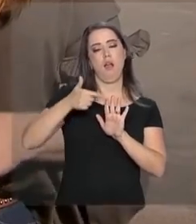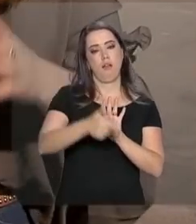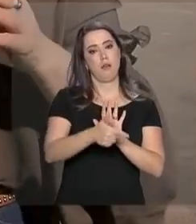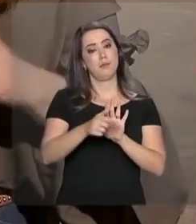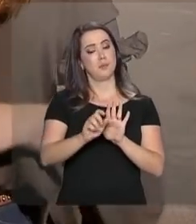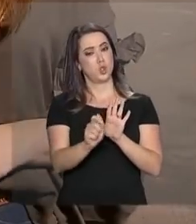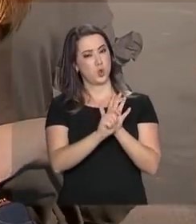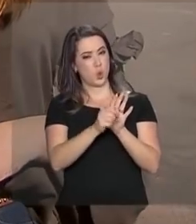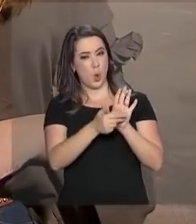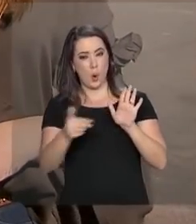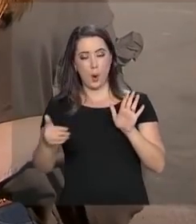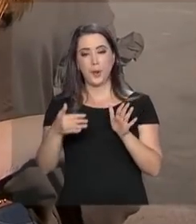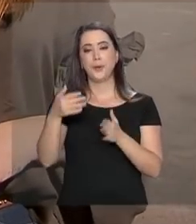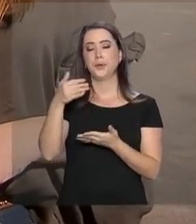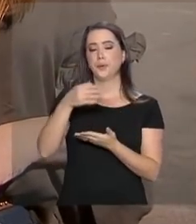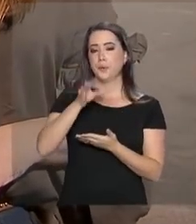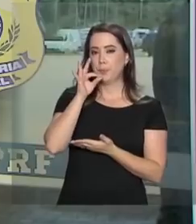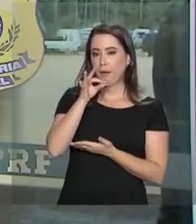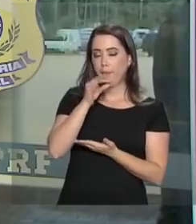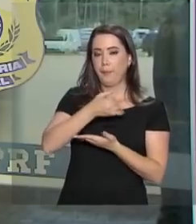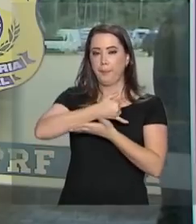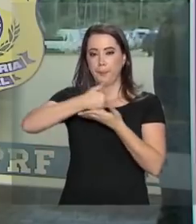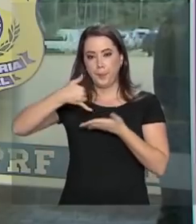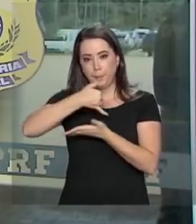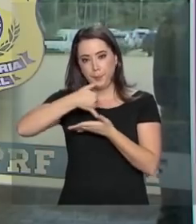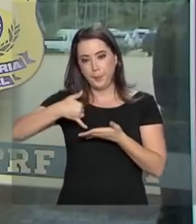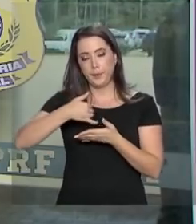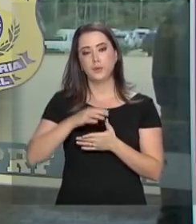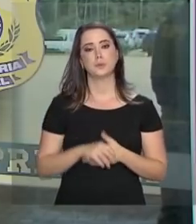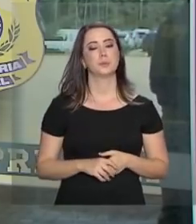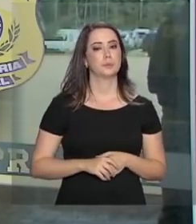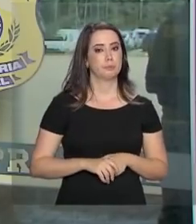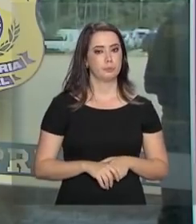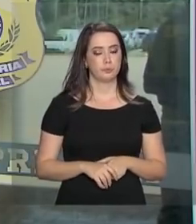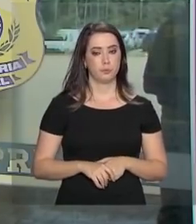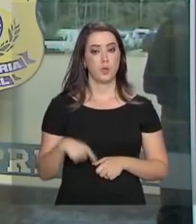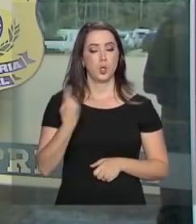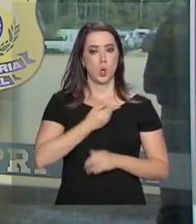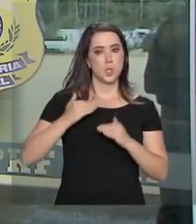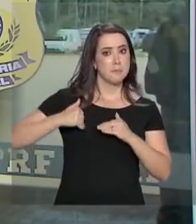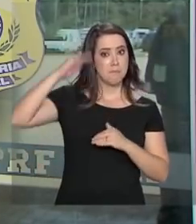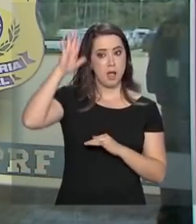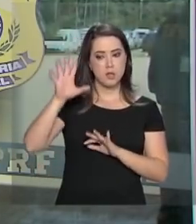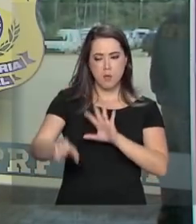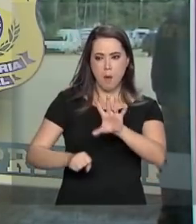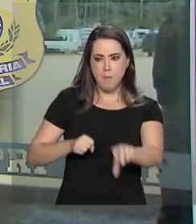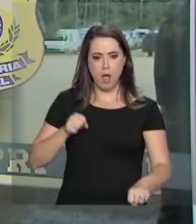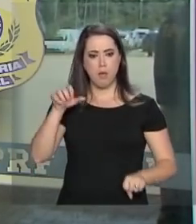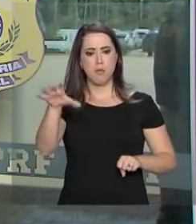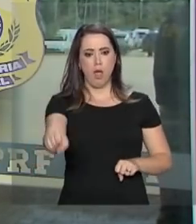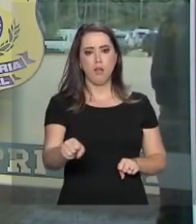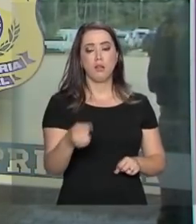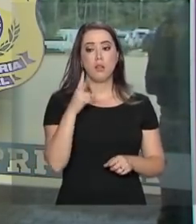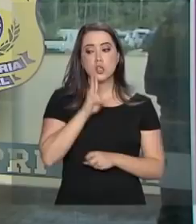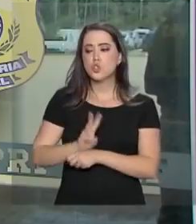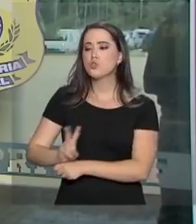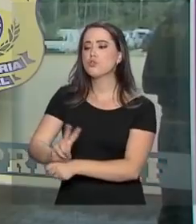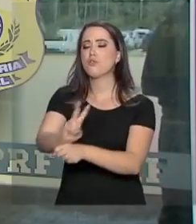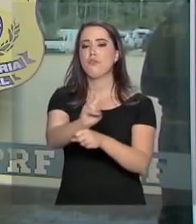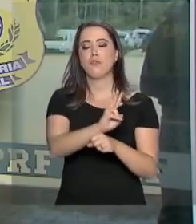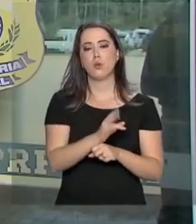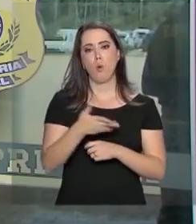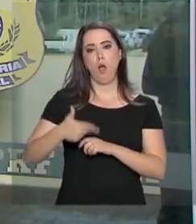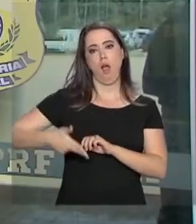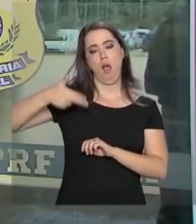cocaína, transportadas em veículos. Nós aumentamos o número de apreensões de armas de fogo e de drogas ilícitas